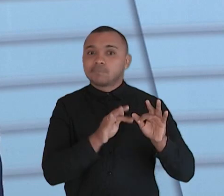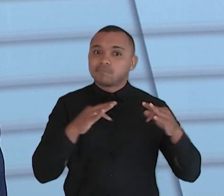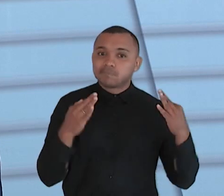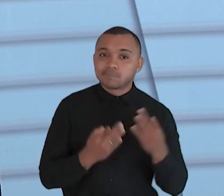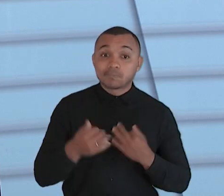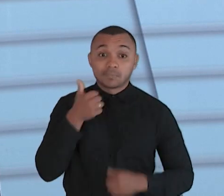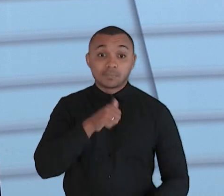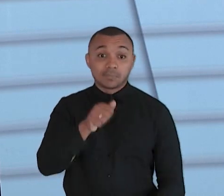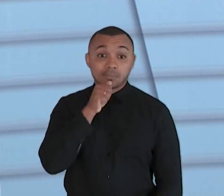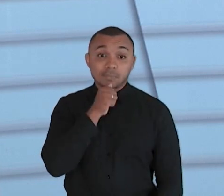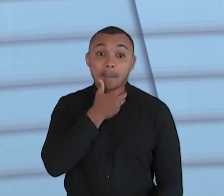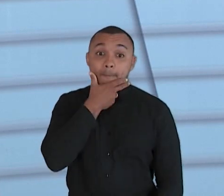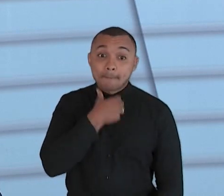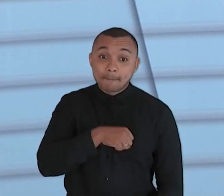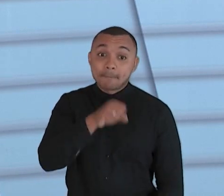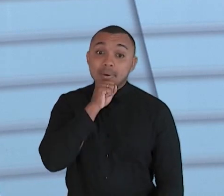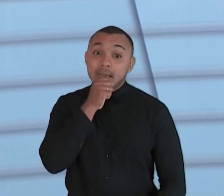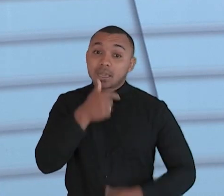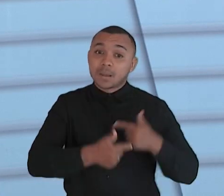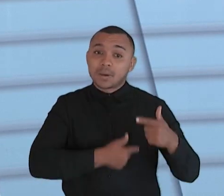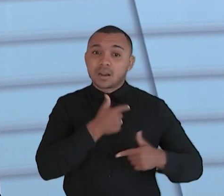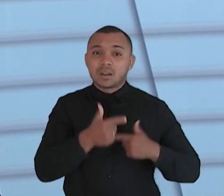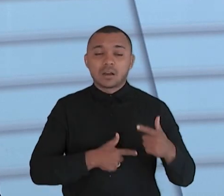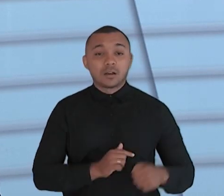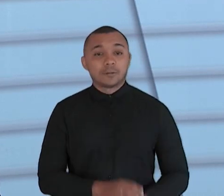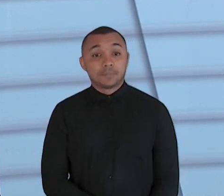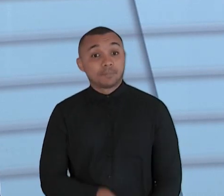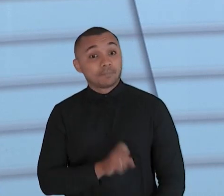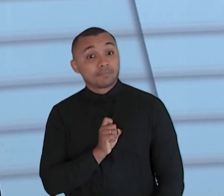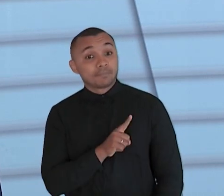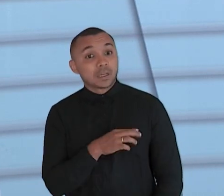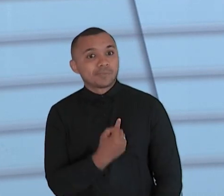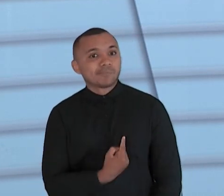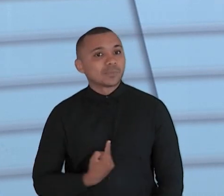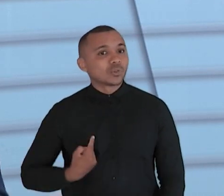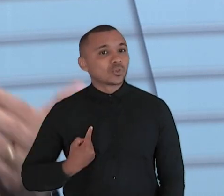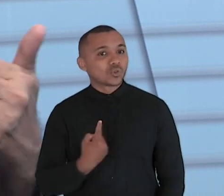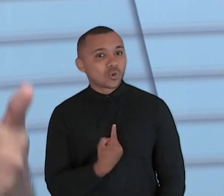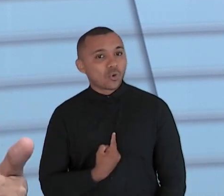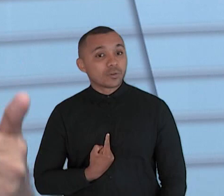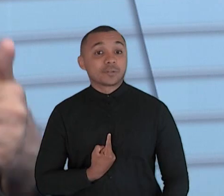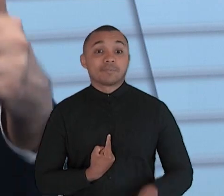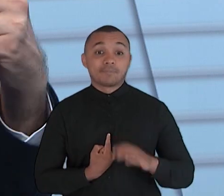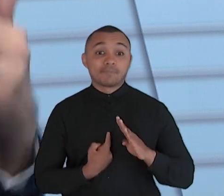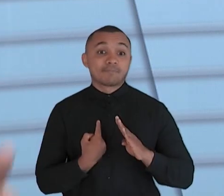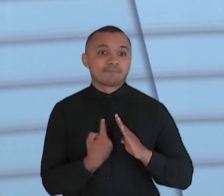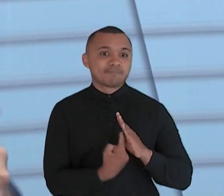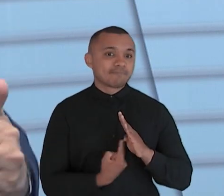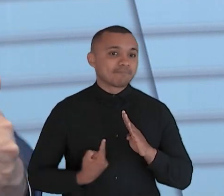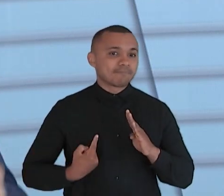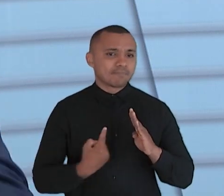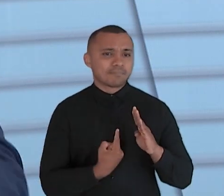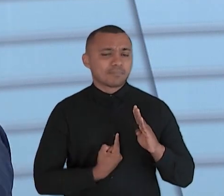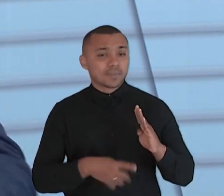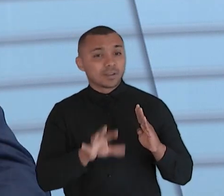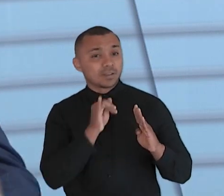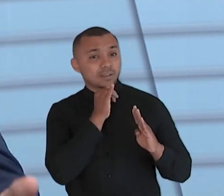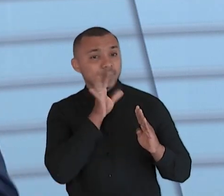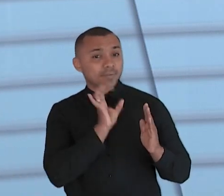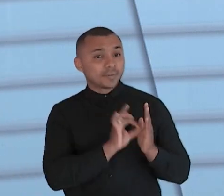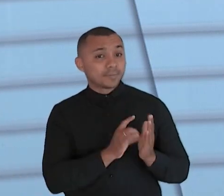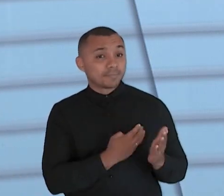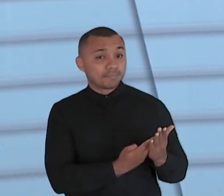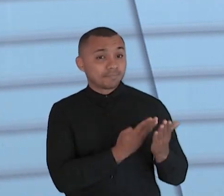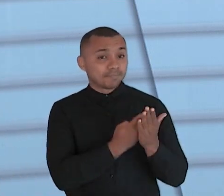trabalhando, e ele fica em casa sozinho. É verdade. Quem garante que aquele jovem vai passar a tarde toda em casa estudando,